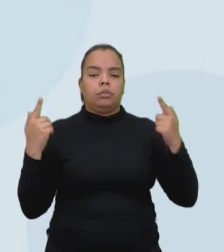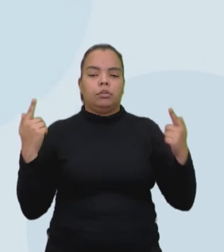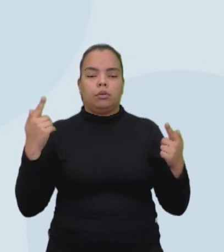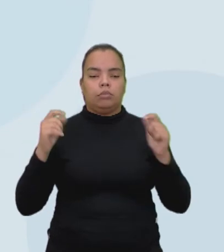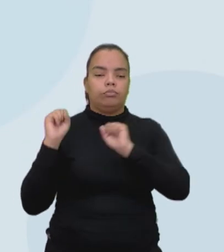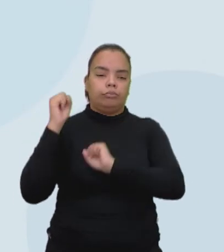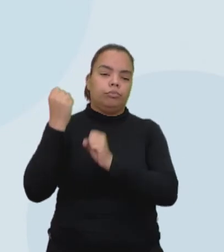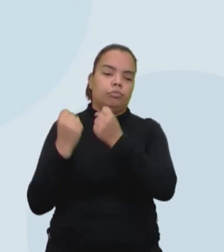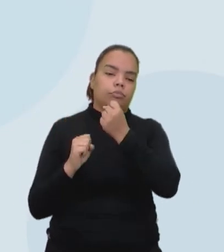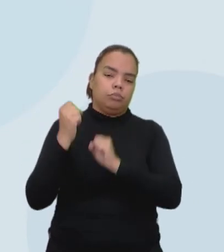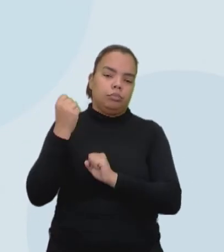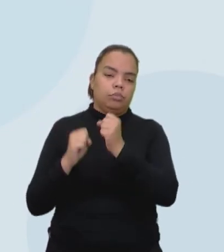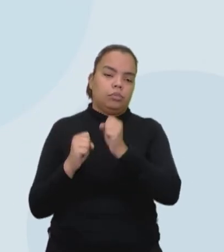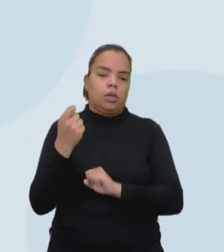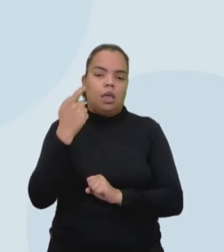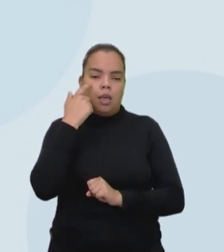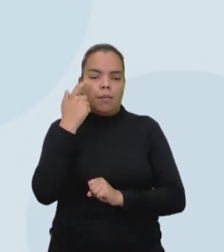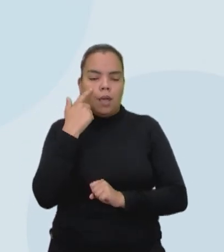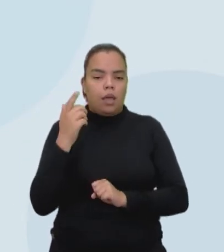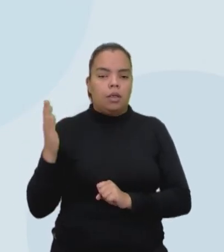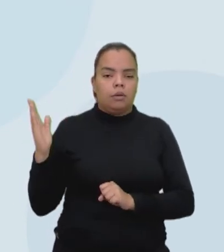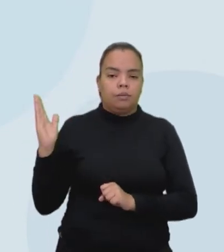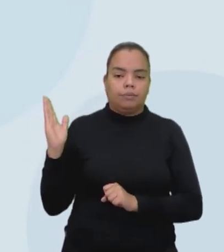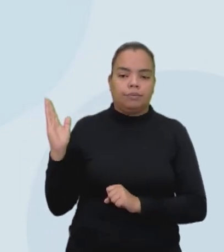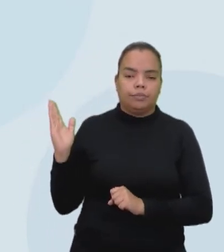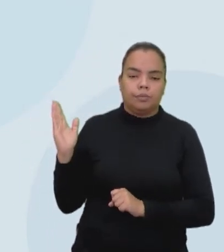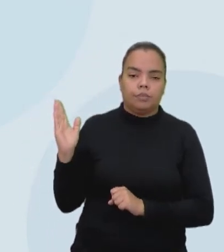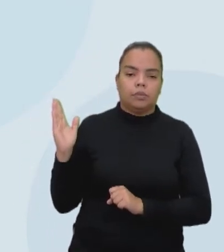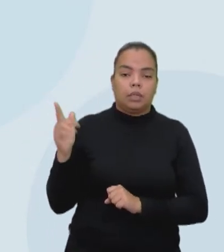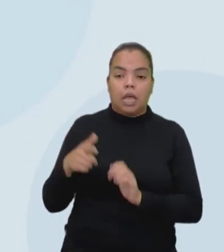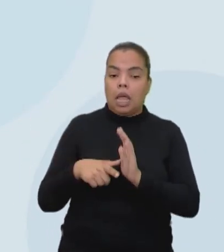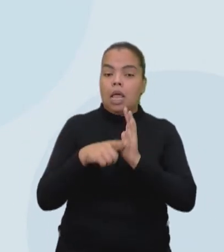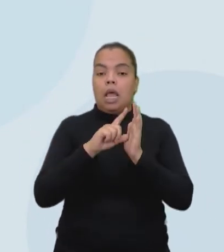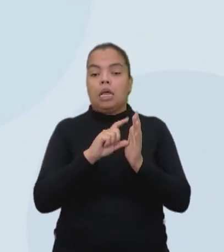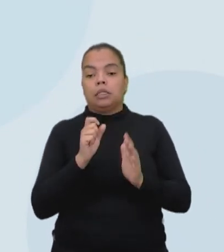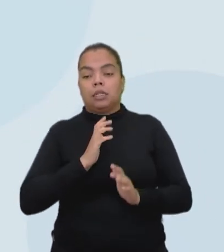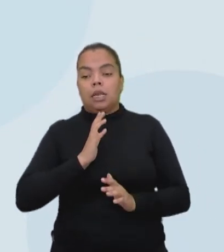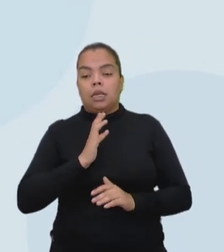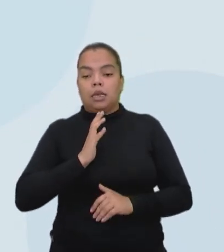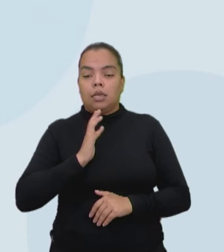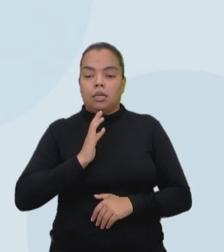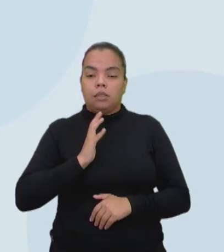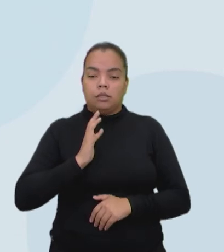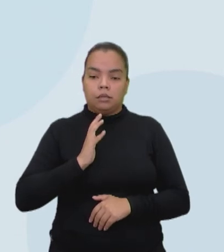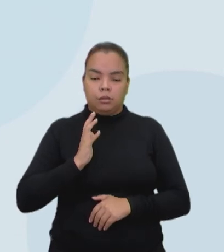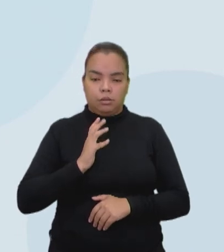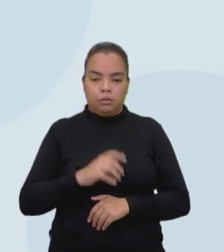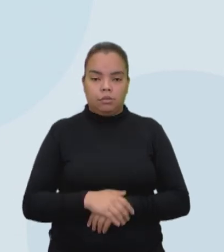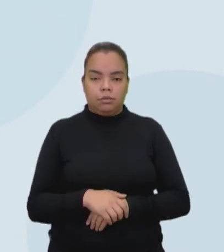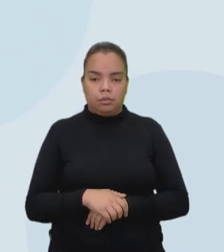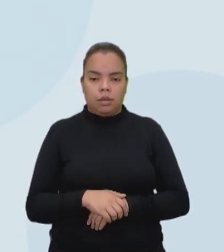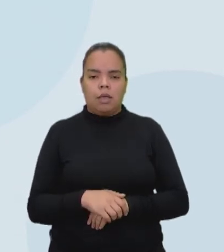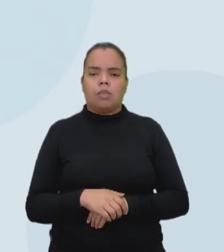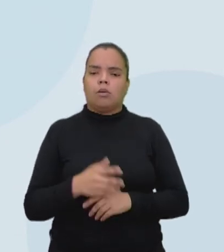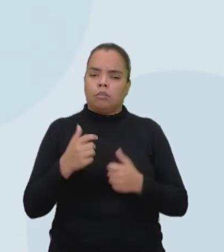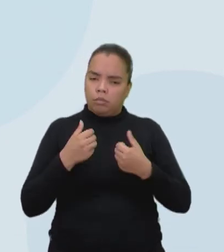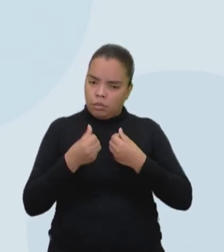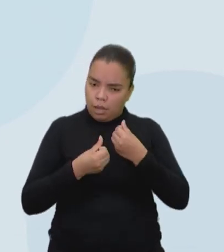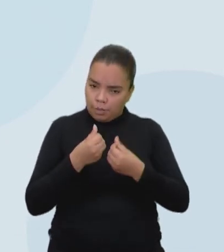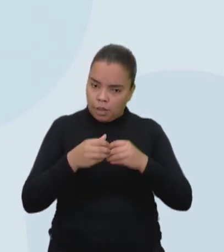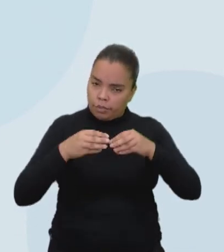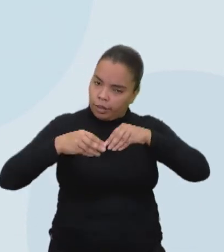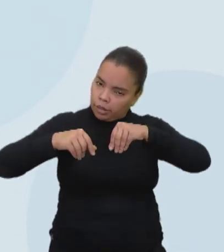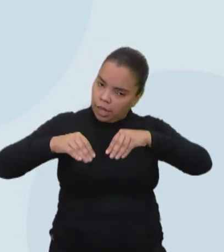reparem, olha aqui, olha que interessante. Antes a riqueza, professora, vinha do capital, da